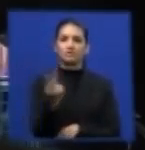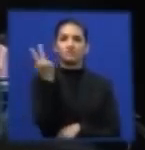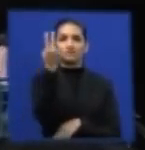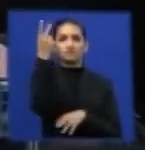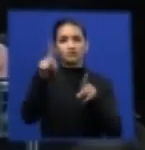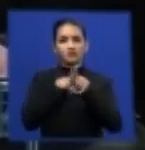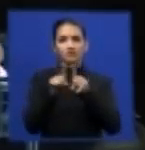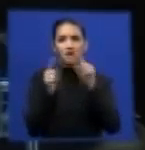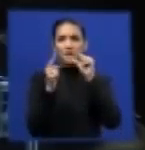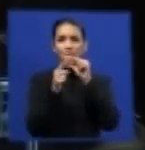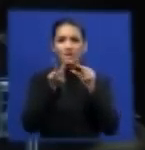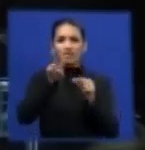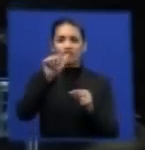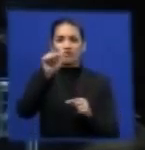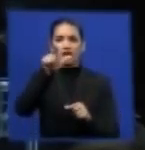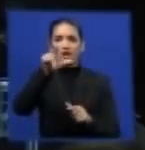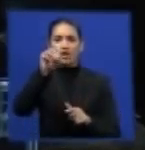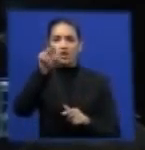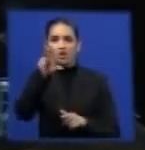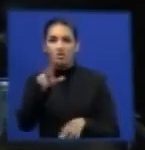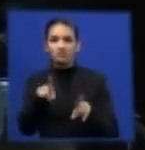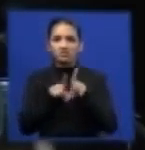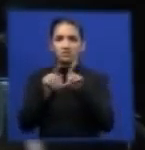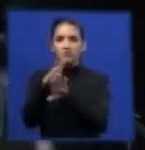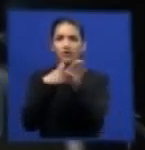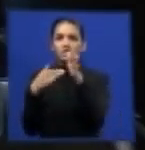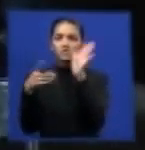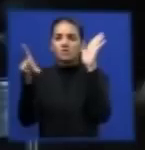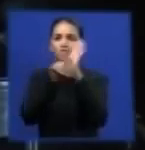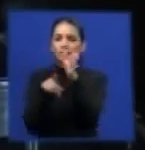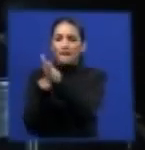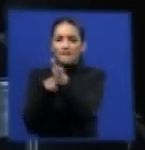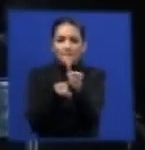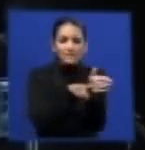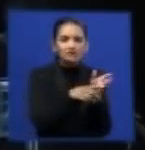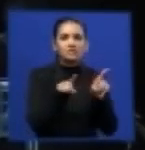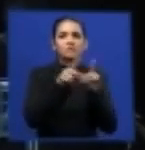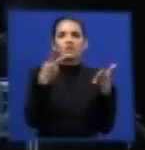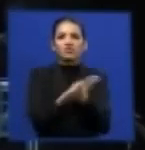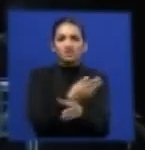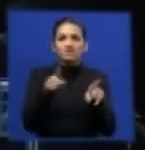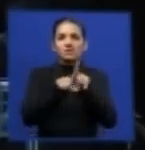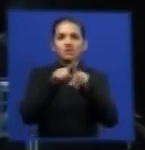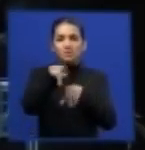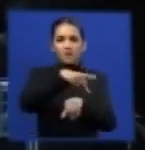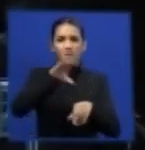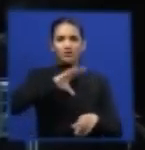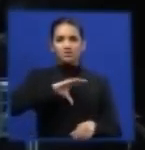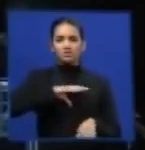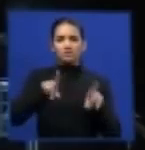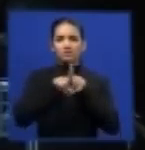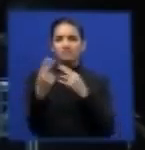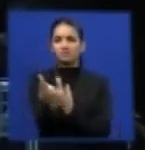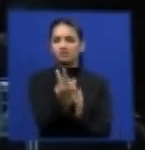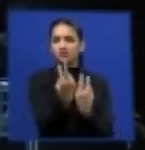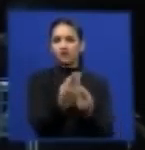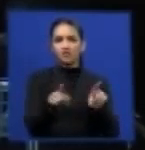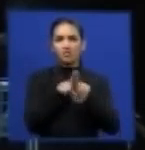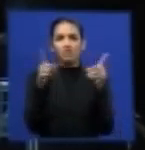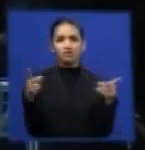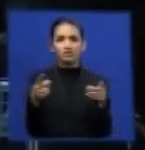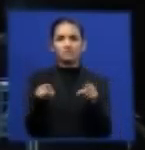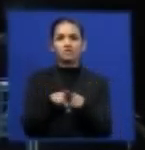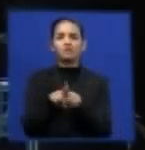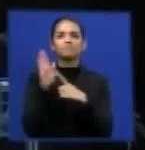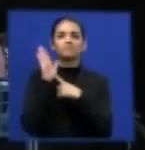em todas as legislações pesquisadas. Em Portugal a mesma coisa. O sentido é exatamente o mesmo. Eu destaquei a